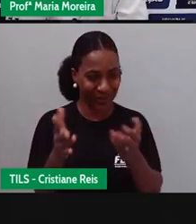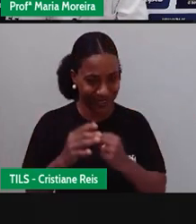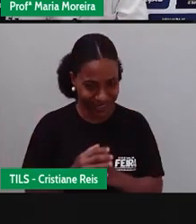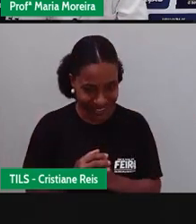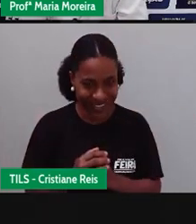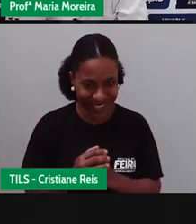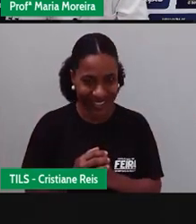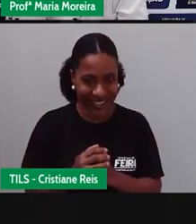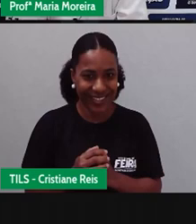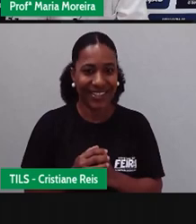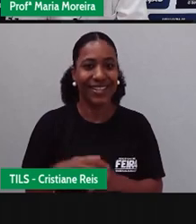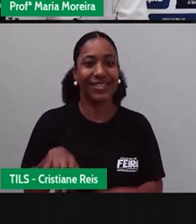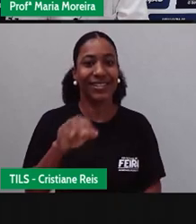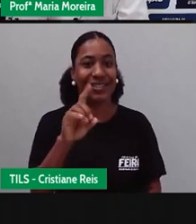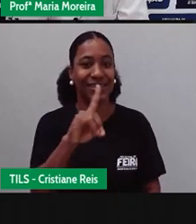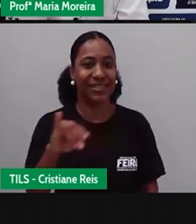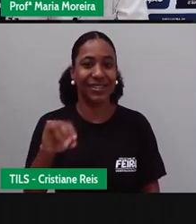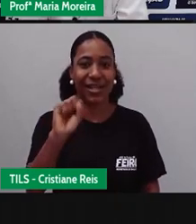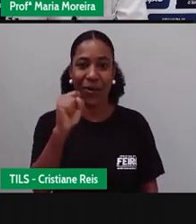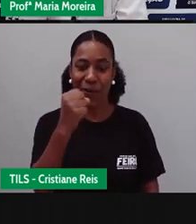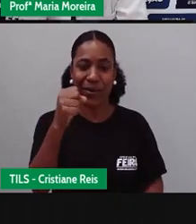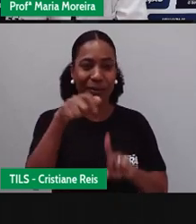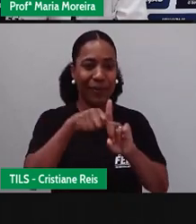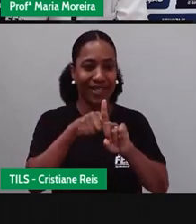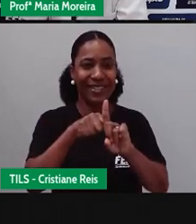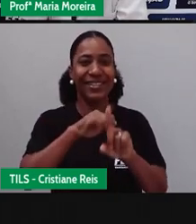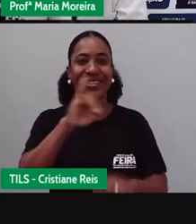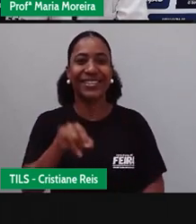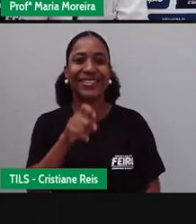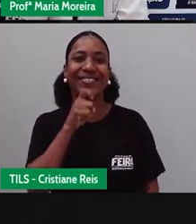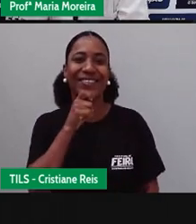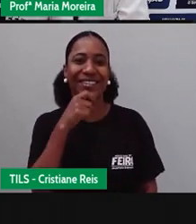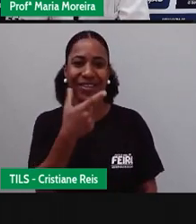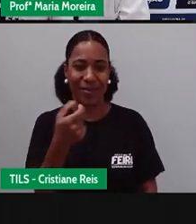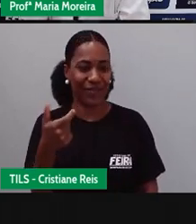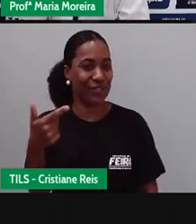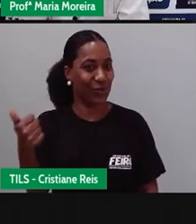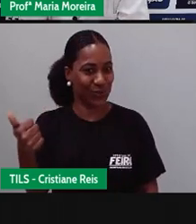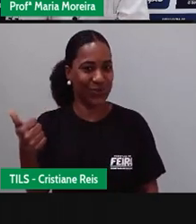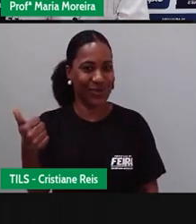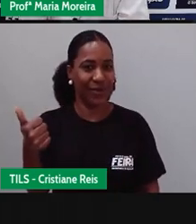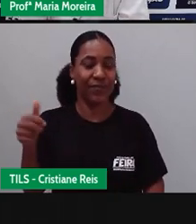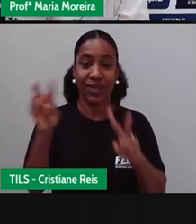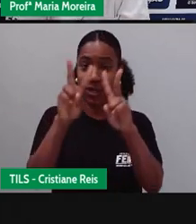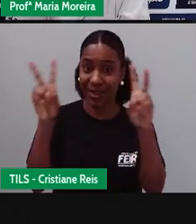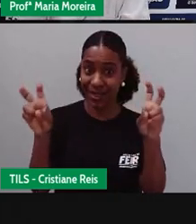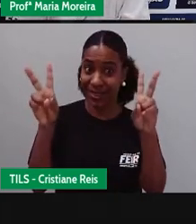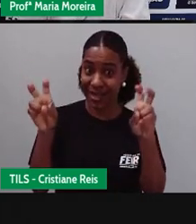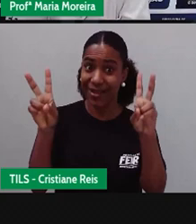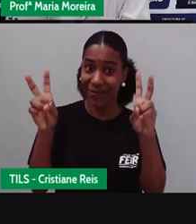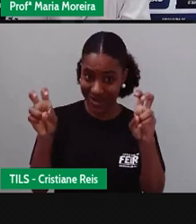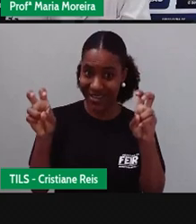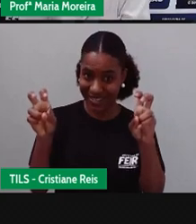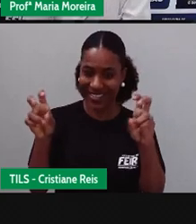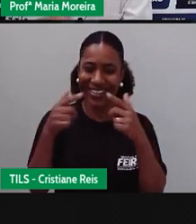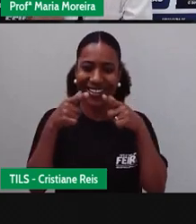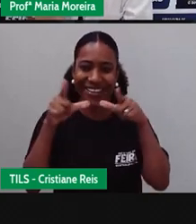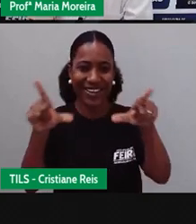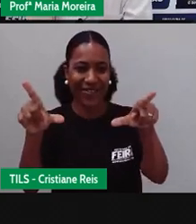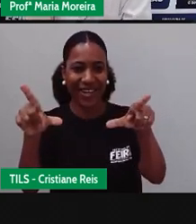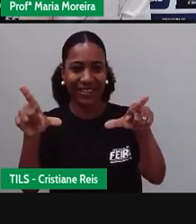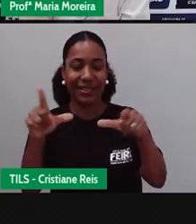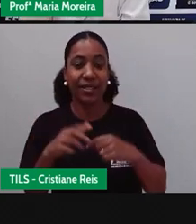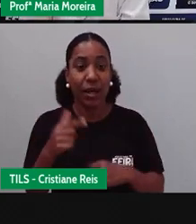Nossa área de conhecimento interdisciplinar, linguagens. Pro Maria e Cris aqui com vocês.